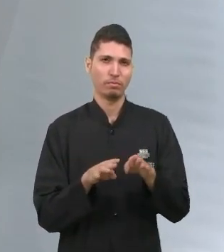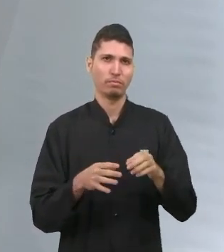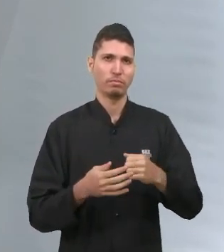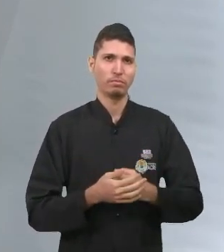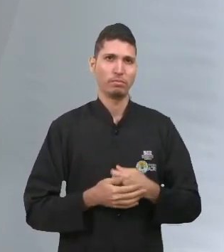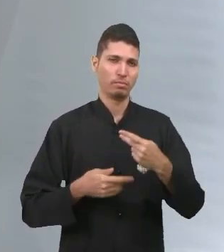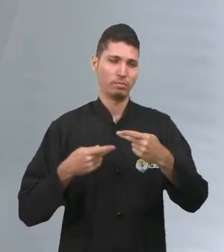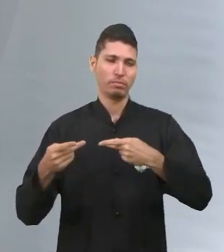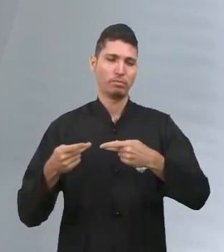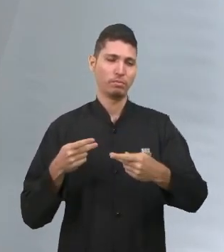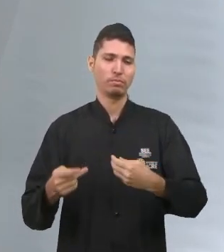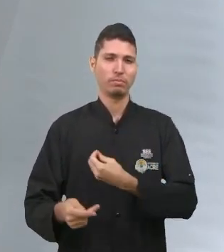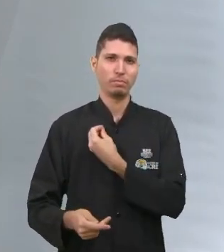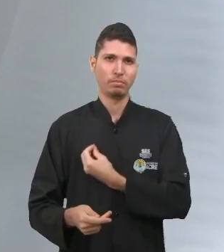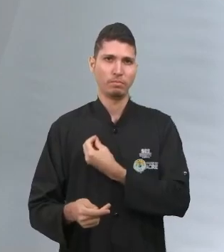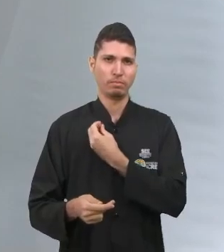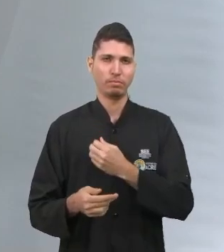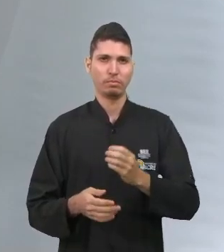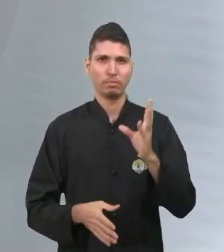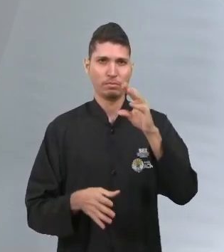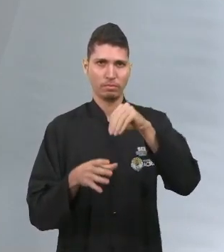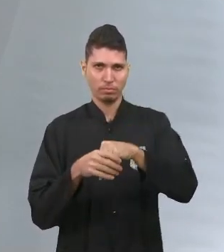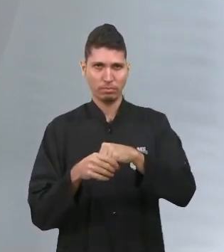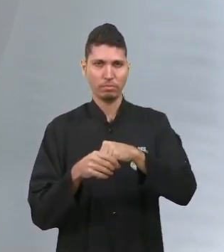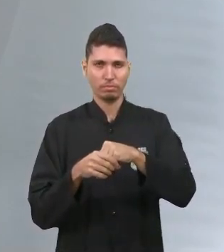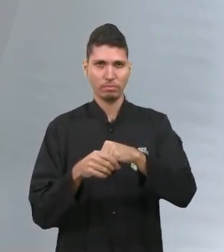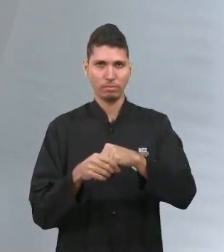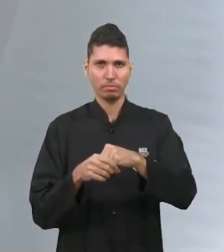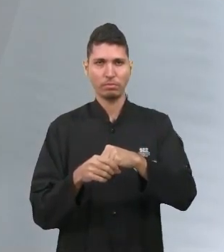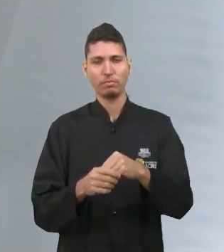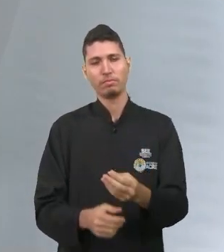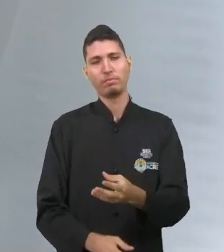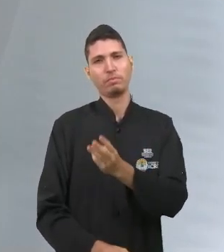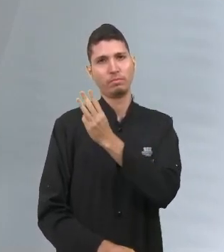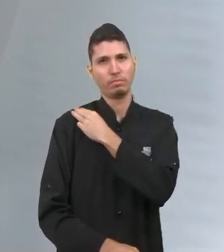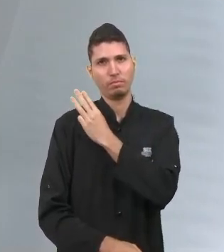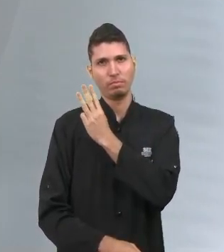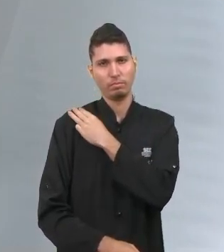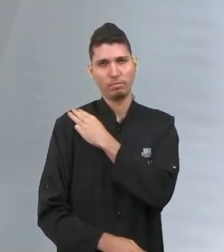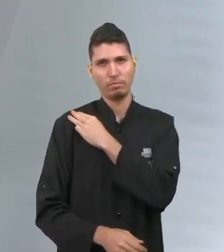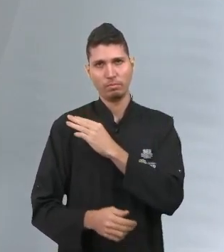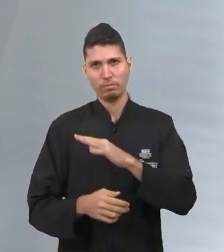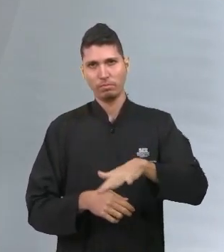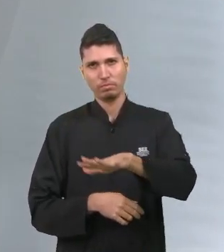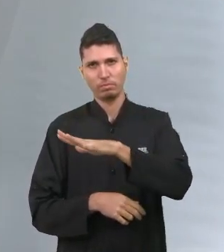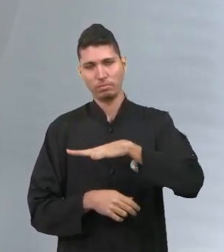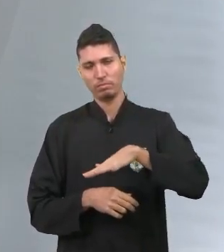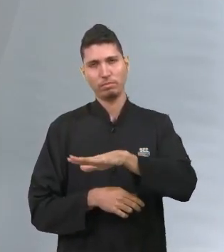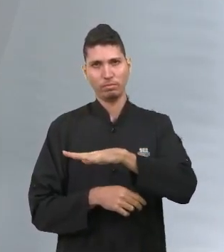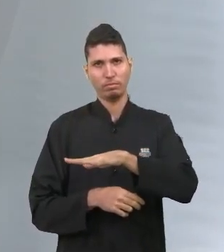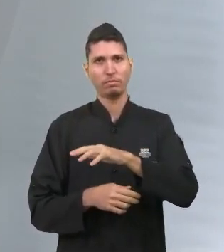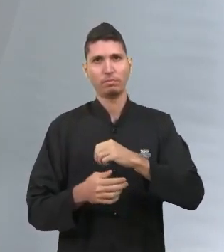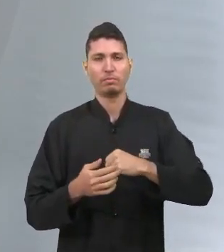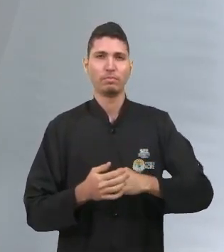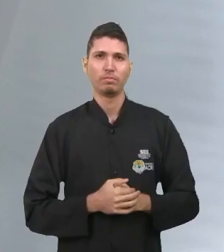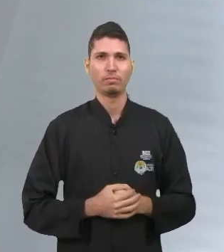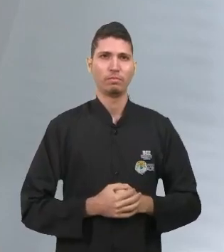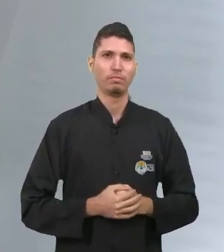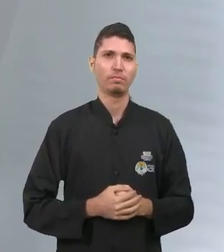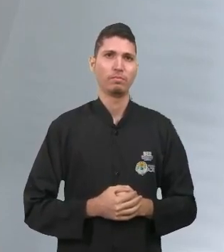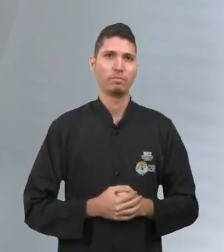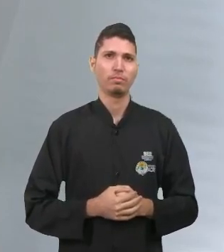projeto de vida que está composto dentro do Novo Ensino Médio, dentro dos itinerários formativos, com certeza